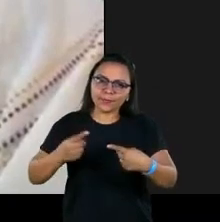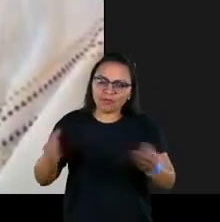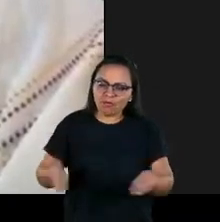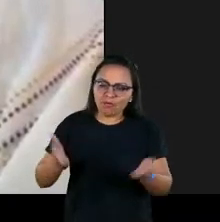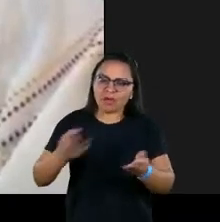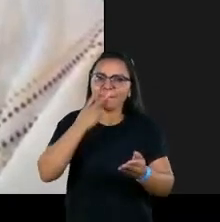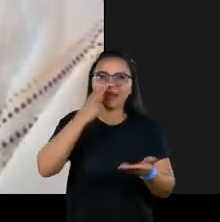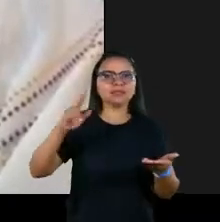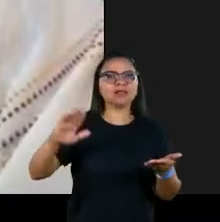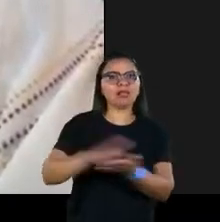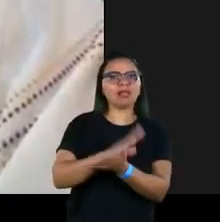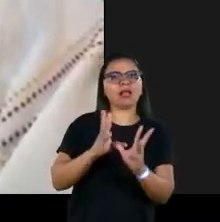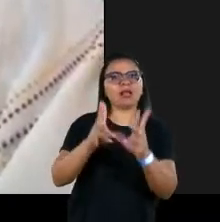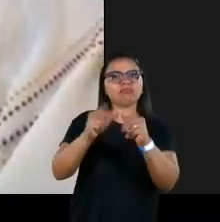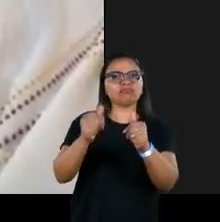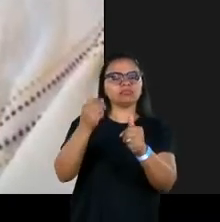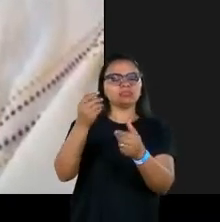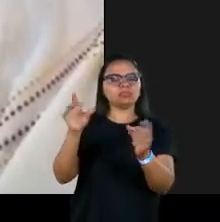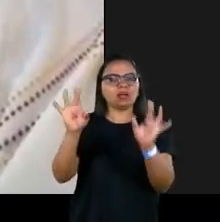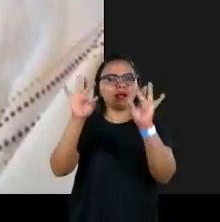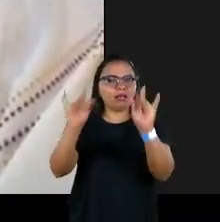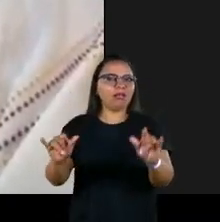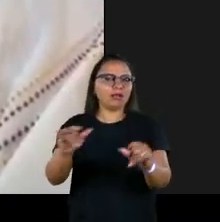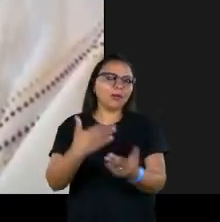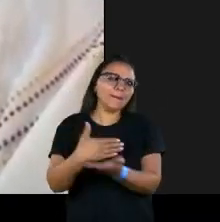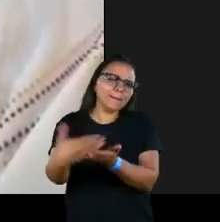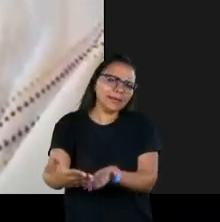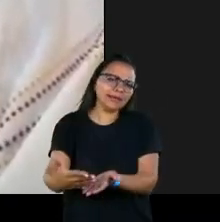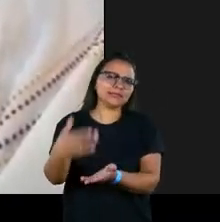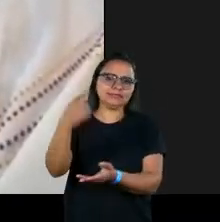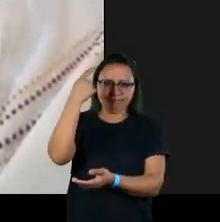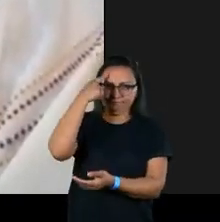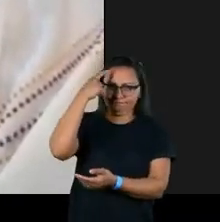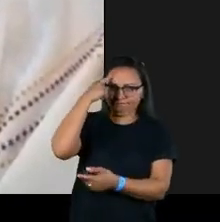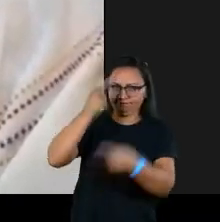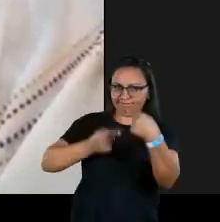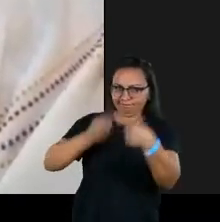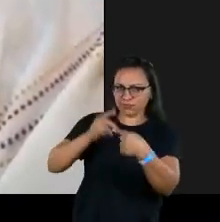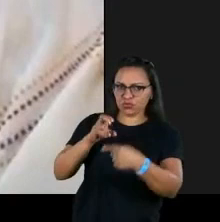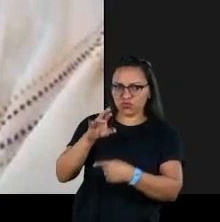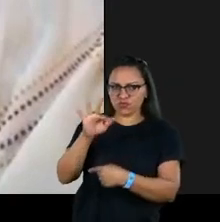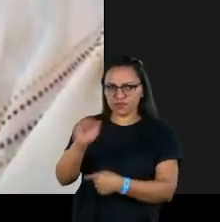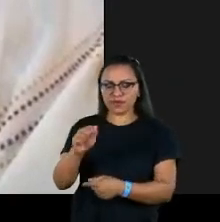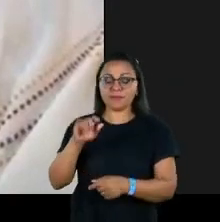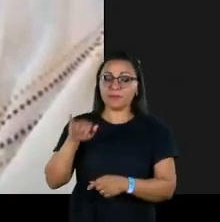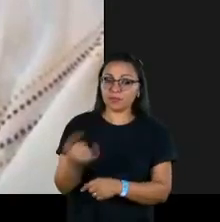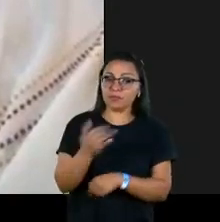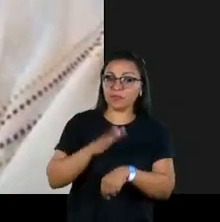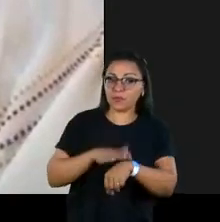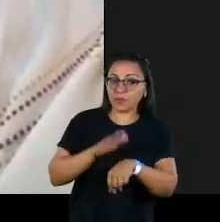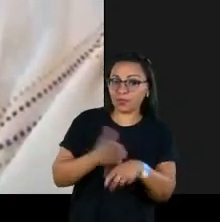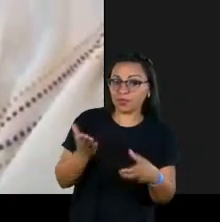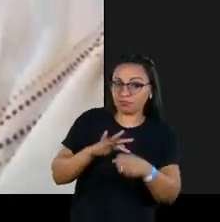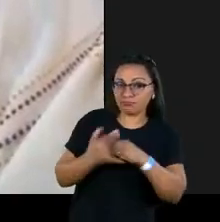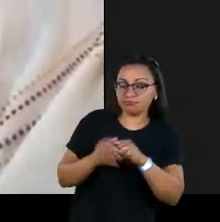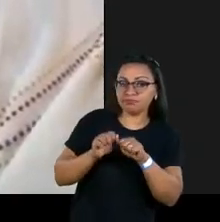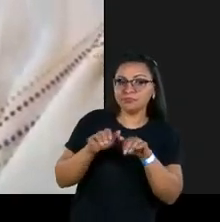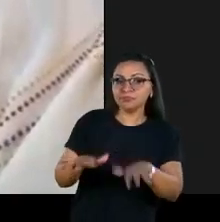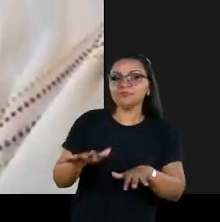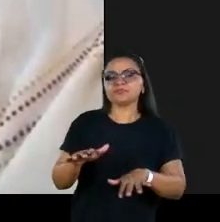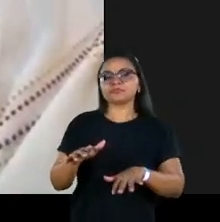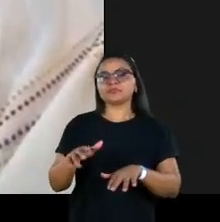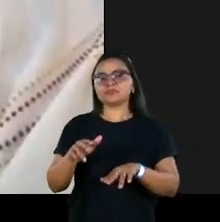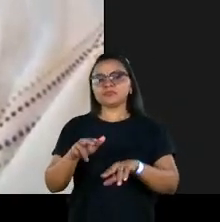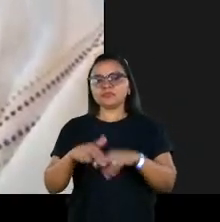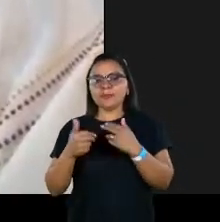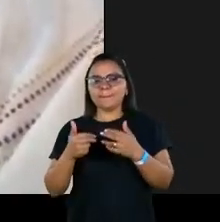desmontado muito rapidamente. Nós vamos ter que começar, e é uma reflexão, inclusive, o nós estamos fazendo na Cufa, aproveitar esse momento de pandemia que a gente ampliou a relação,